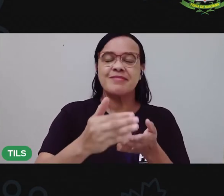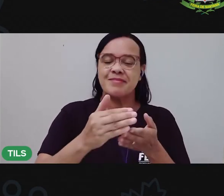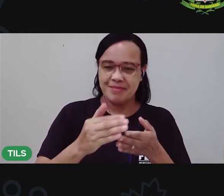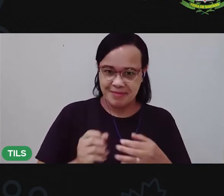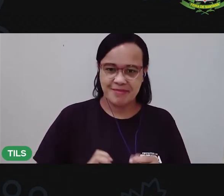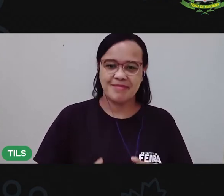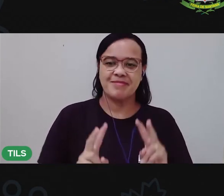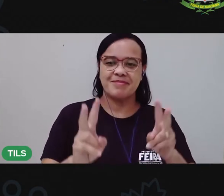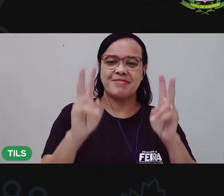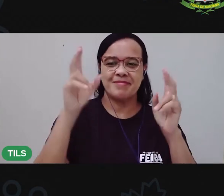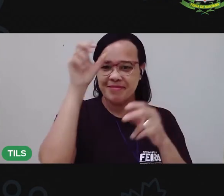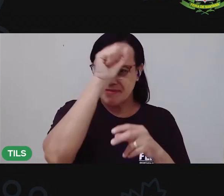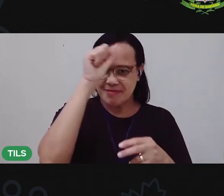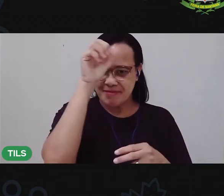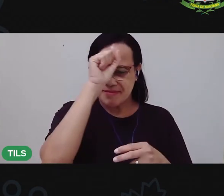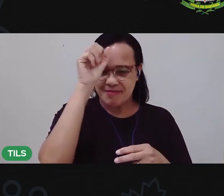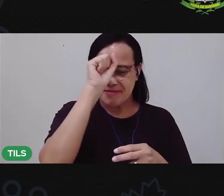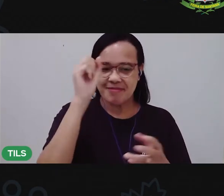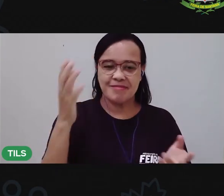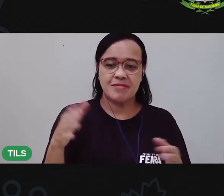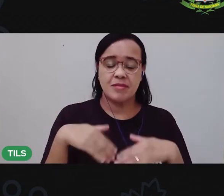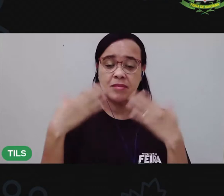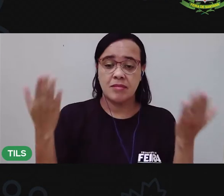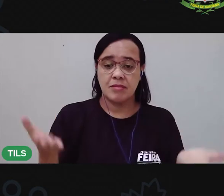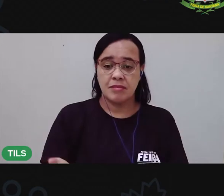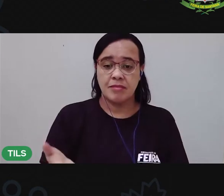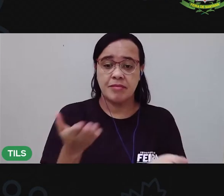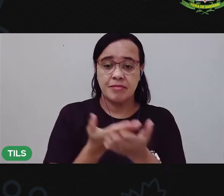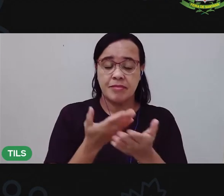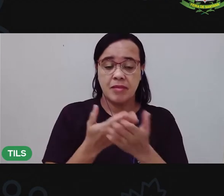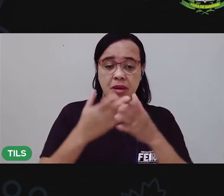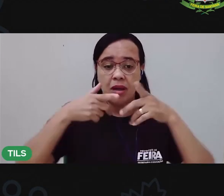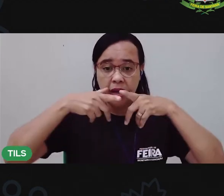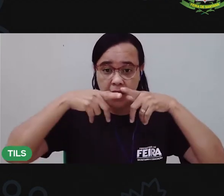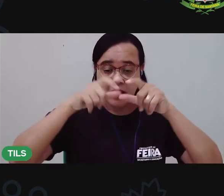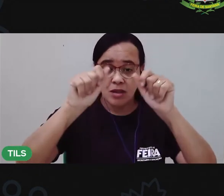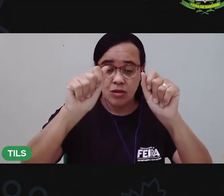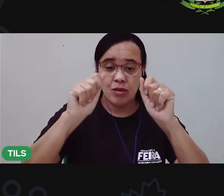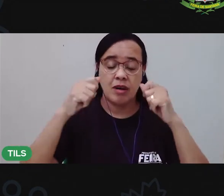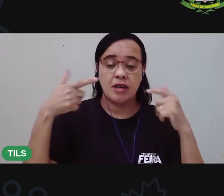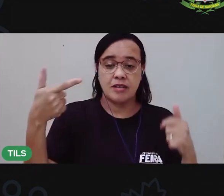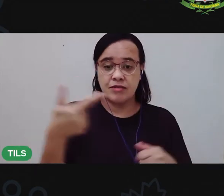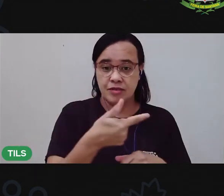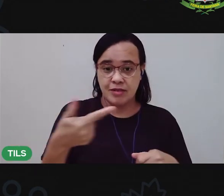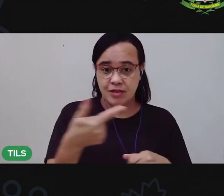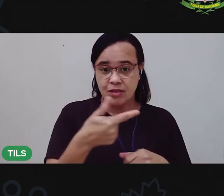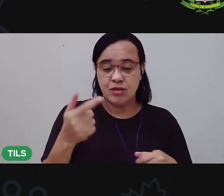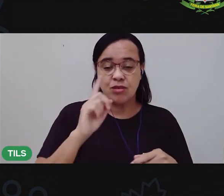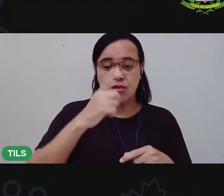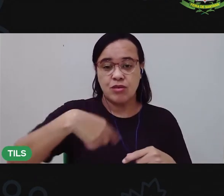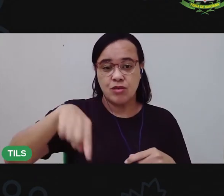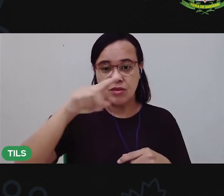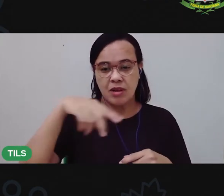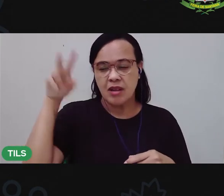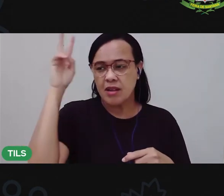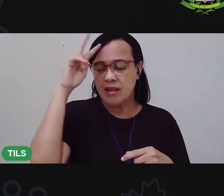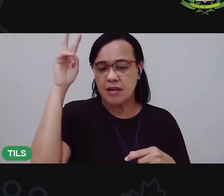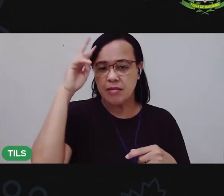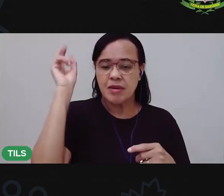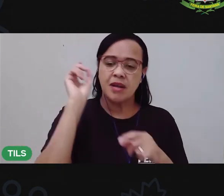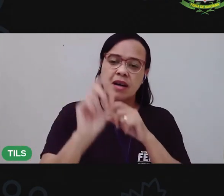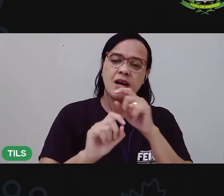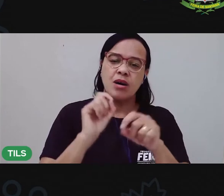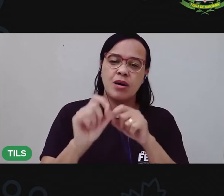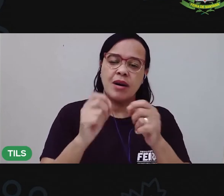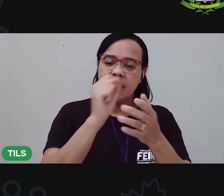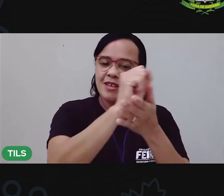aprendizagem. para essa aula de linguagens, aula 22, a gente vai usar a atividade